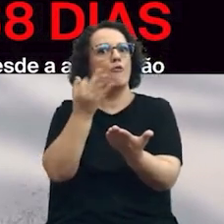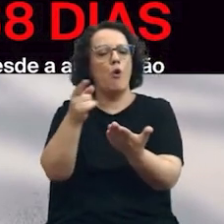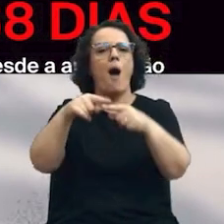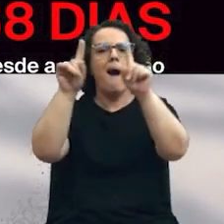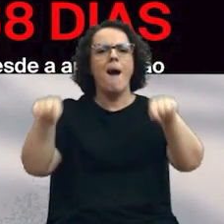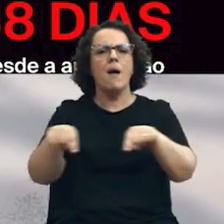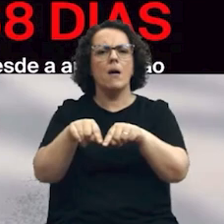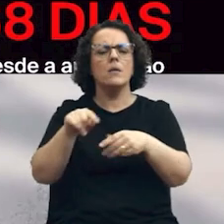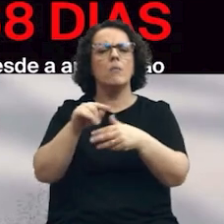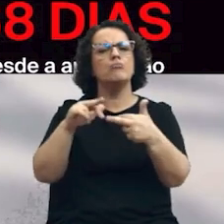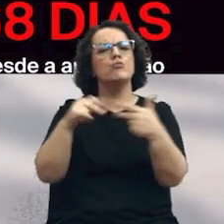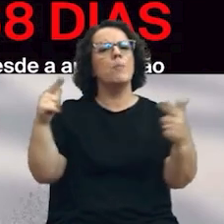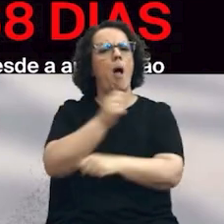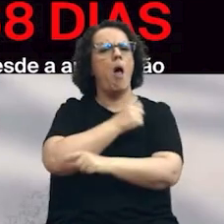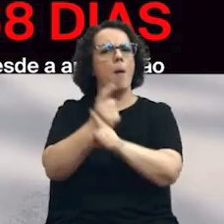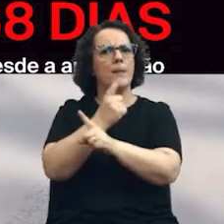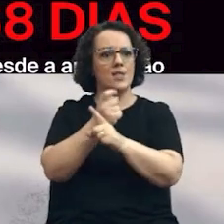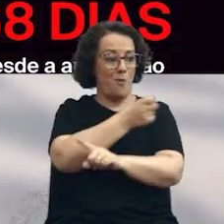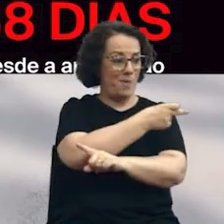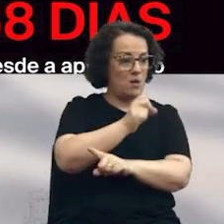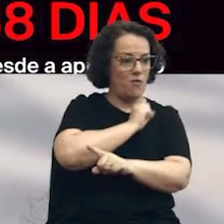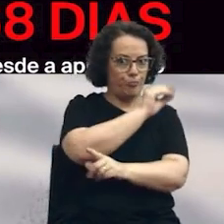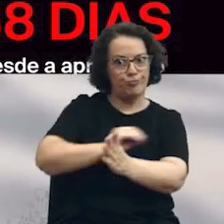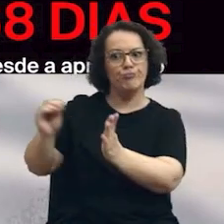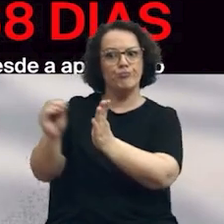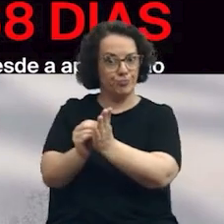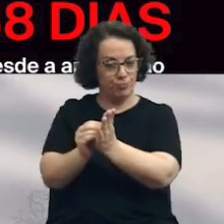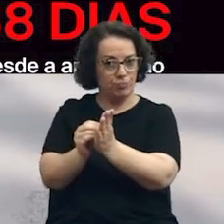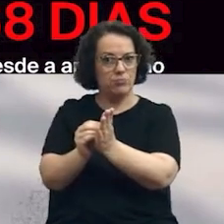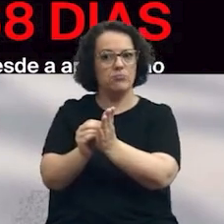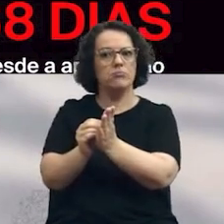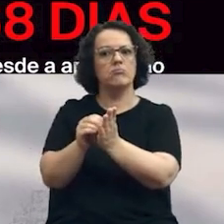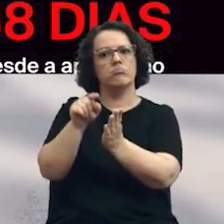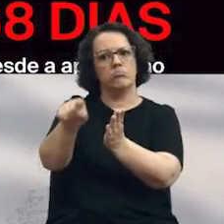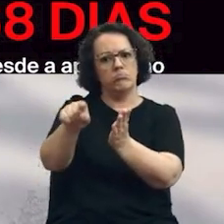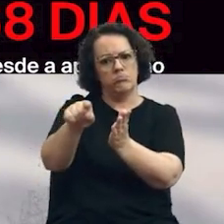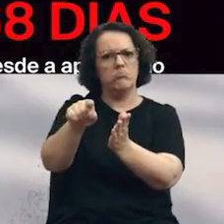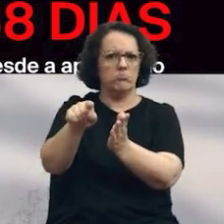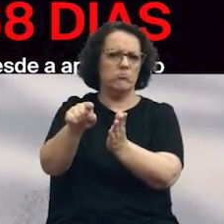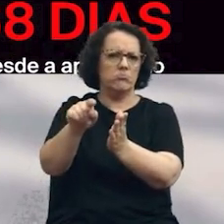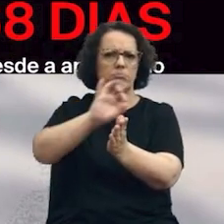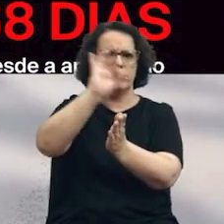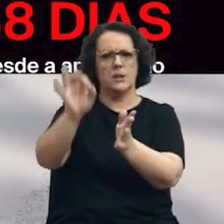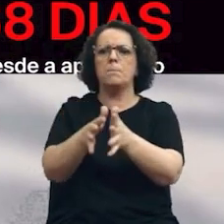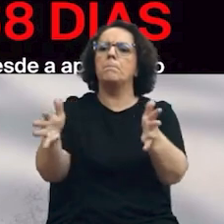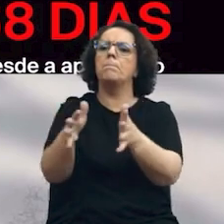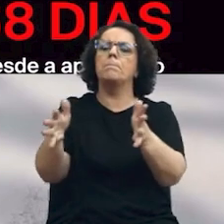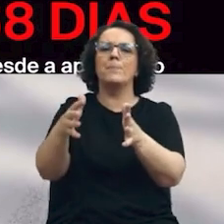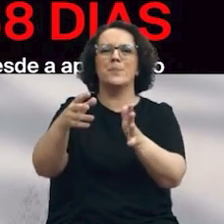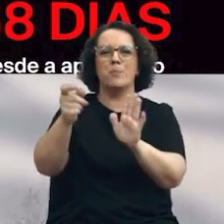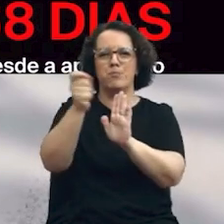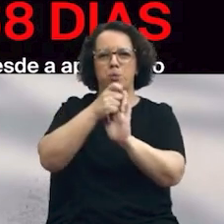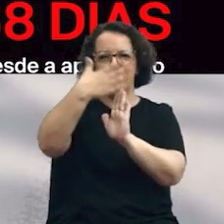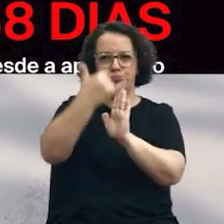Municipal da Habitação, foi aprovada por unanimidade dos seus dois primeiros pontos.